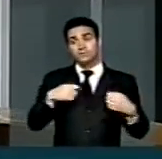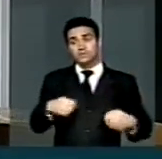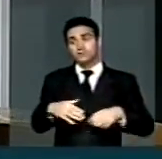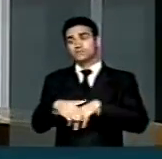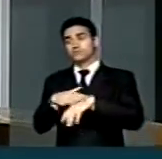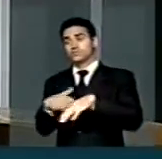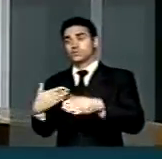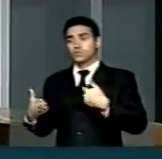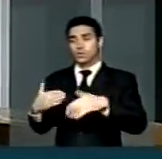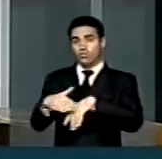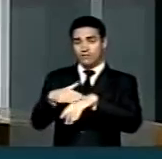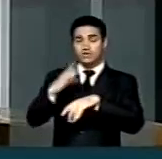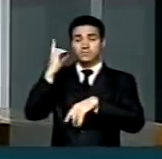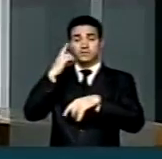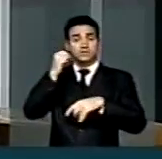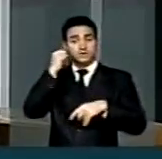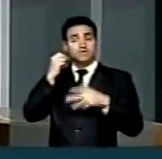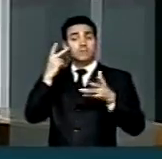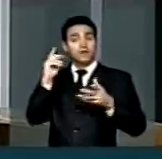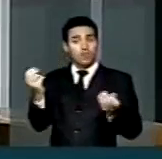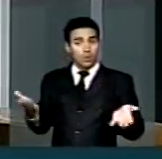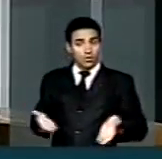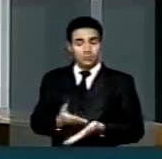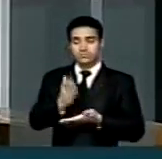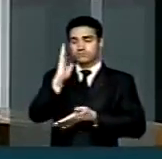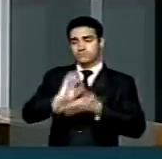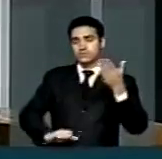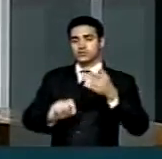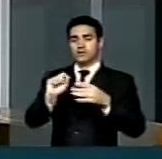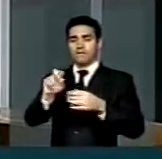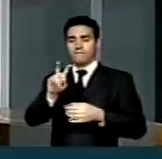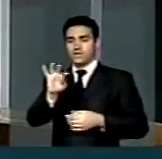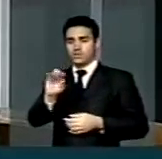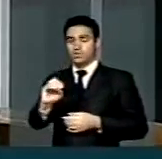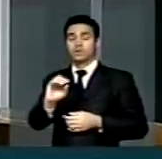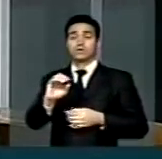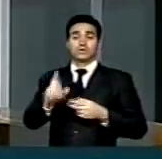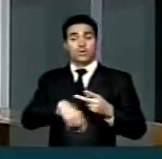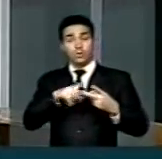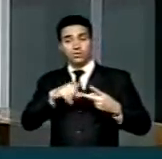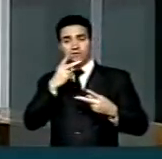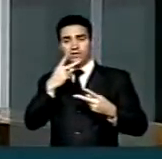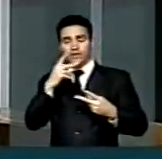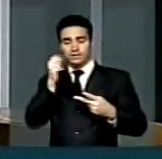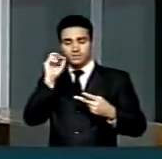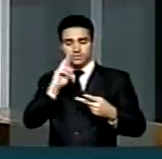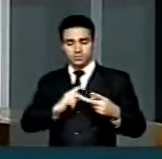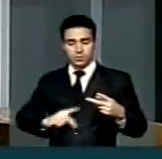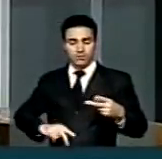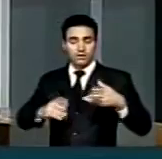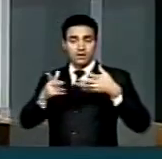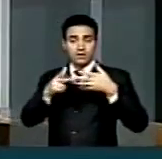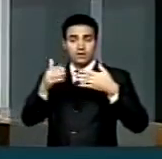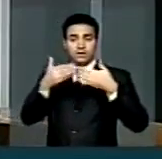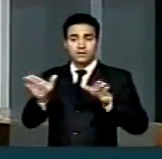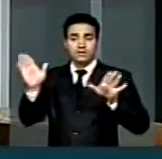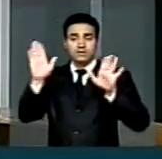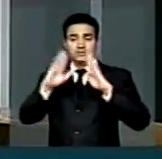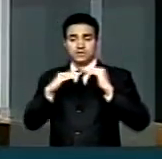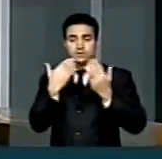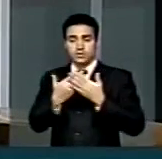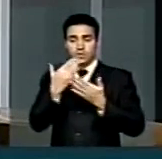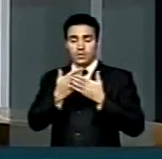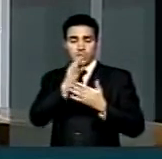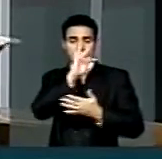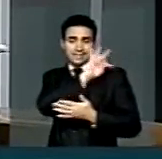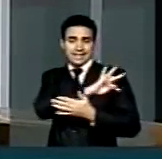deputados e senadores para hoje derrubarem o veto. Outro pronunciamento, senhor presidente, trata da inauguração da escola técnica